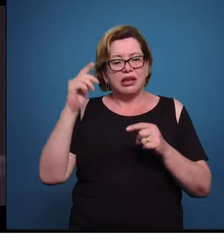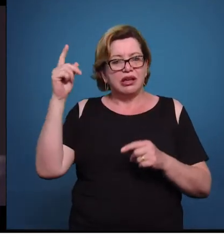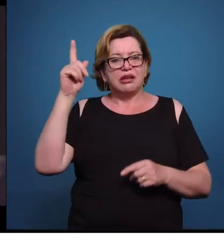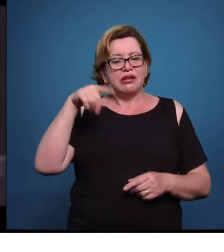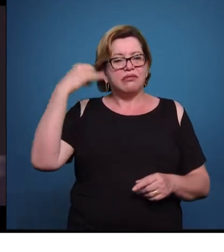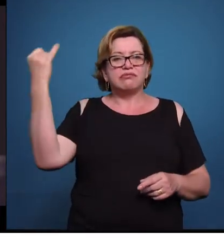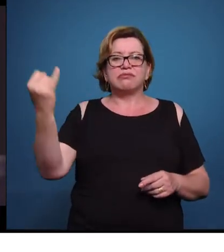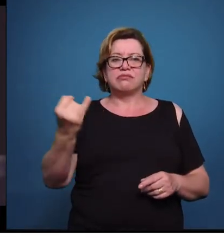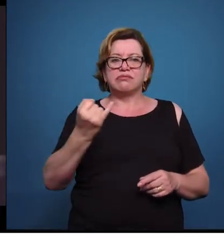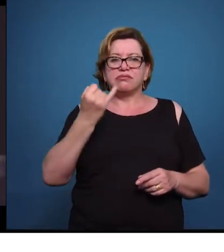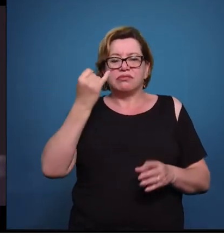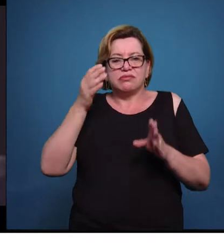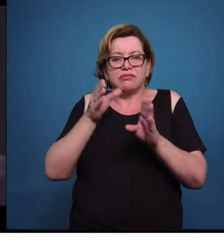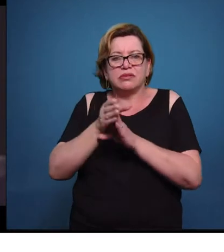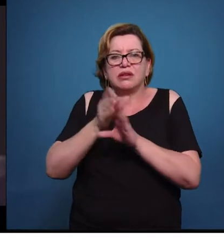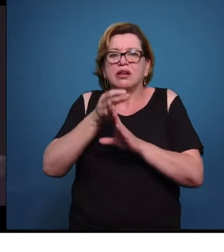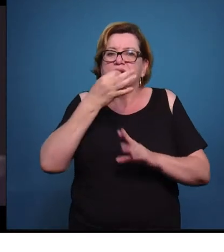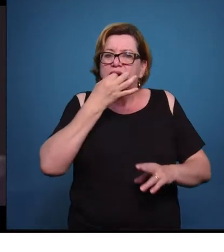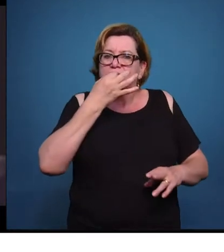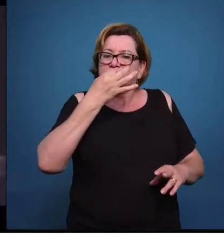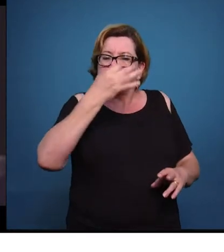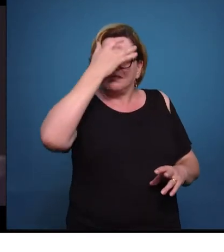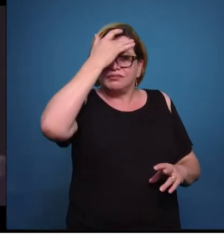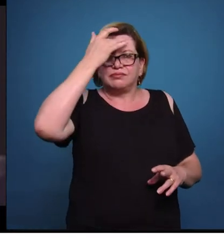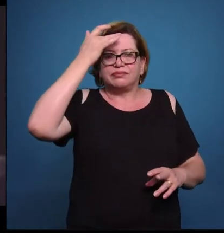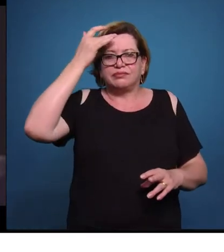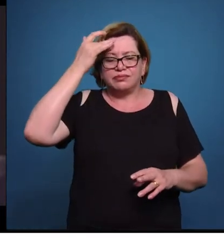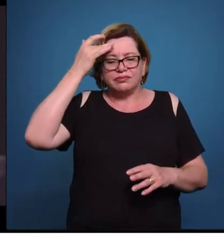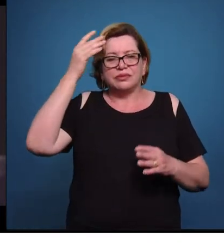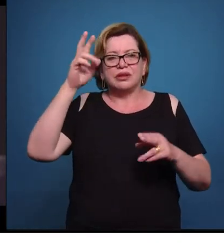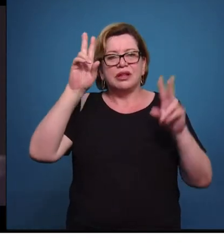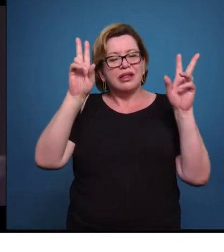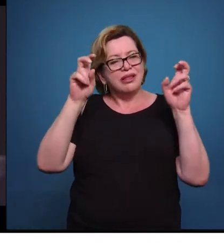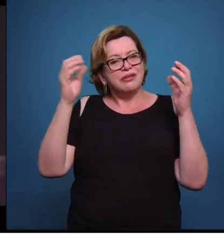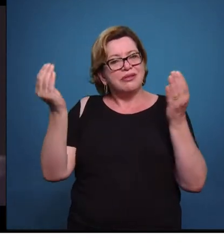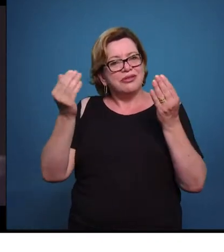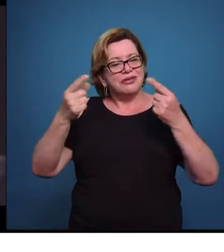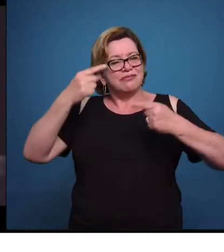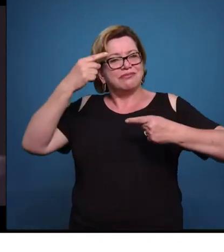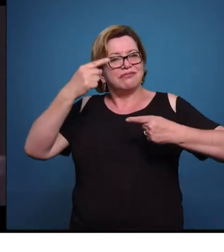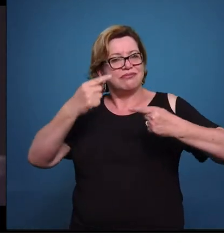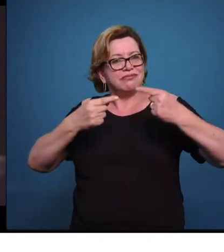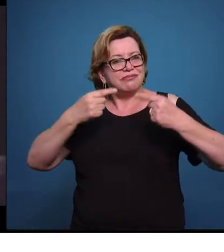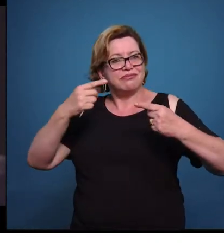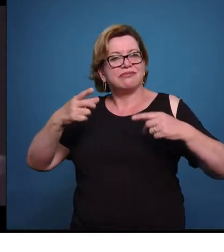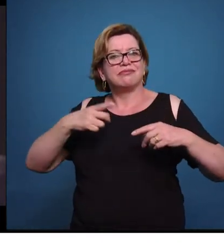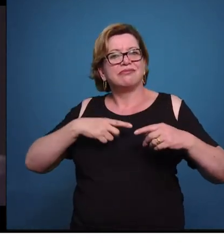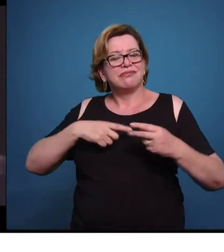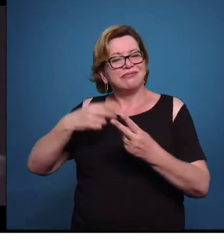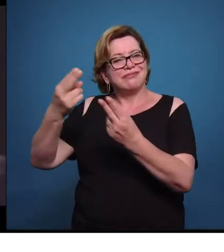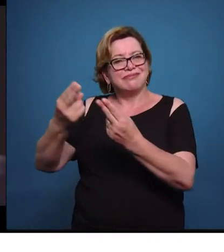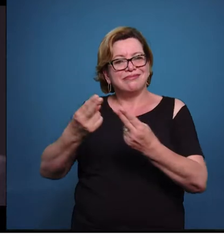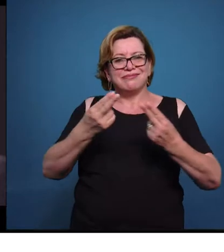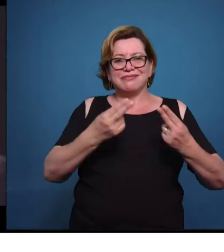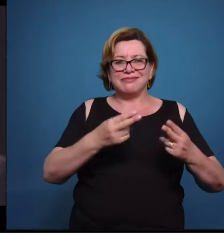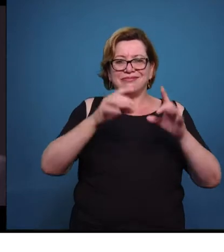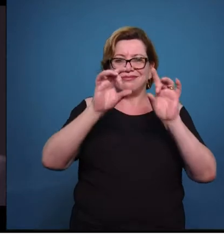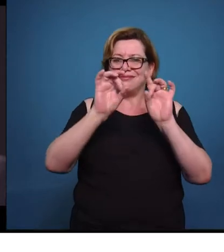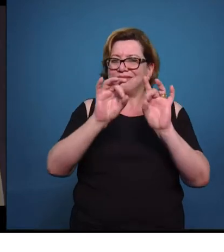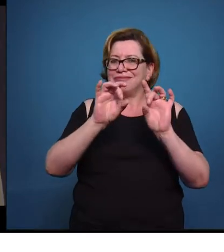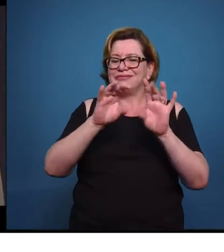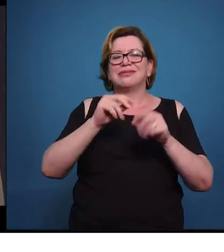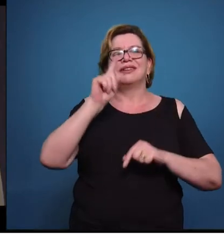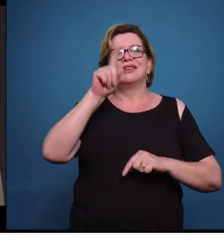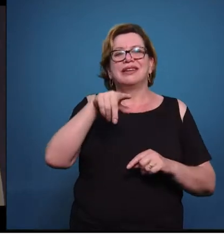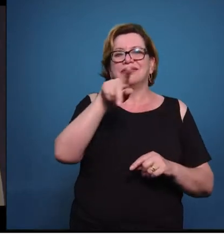pública. O tema deste episódio é exatamente esse. E para discutirmos mais sobre esse assunto, temos um convidado muito especial, uma autoridade no